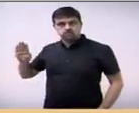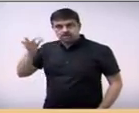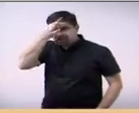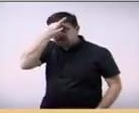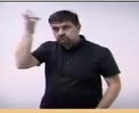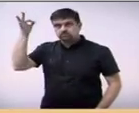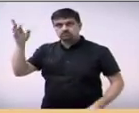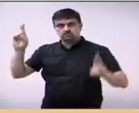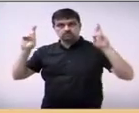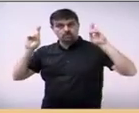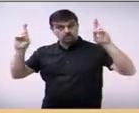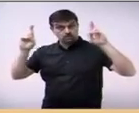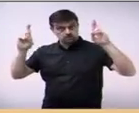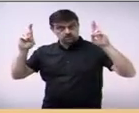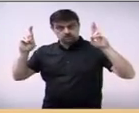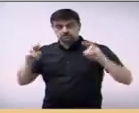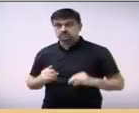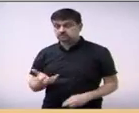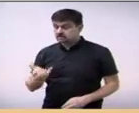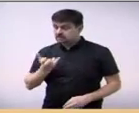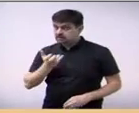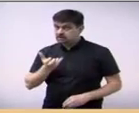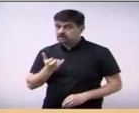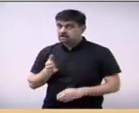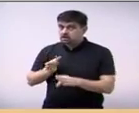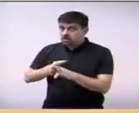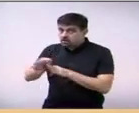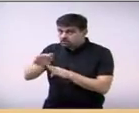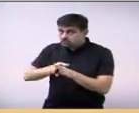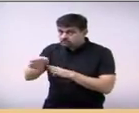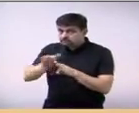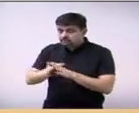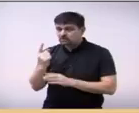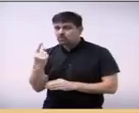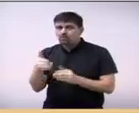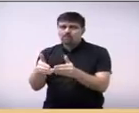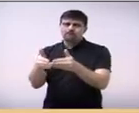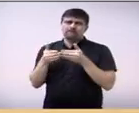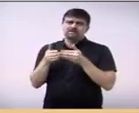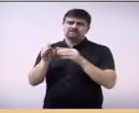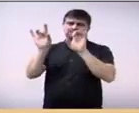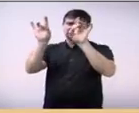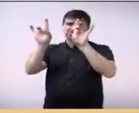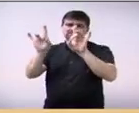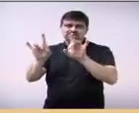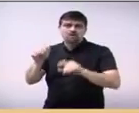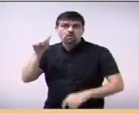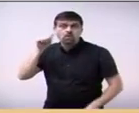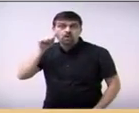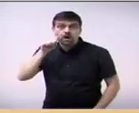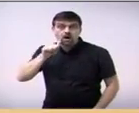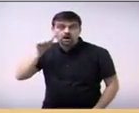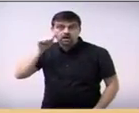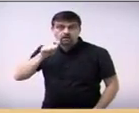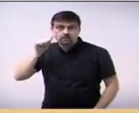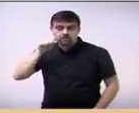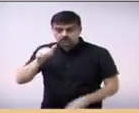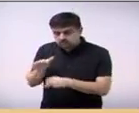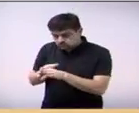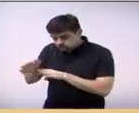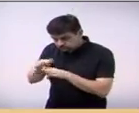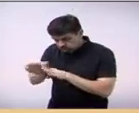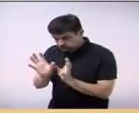mas quero ressaltar um pedido especial às mulheres. Que